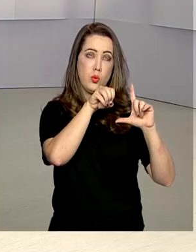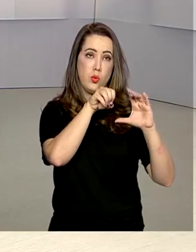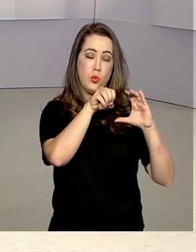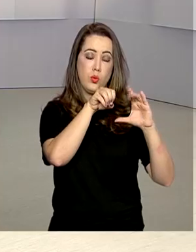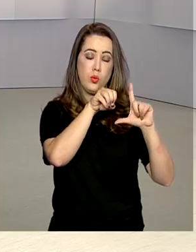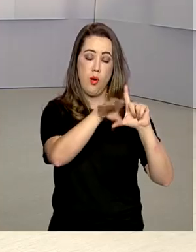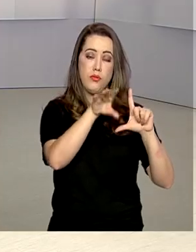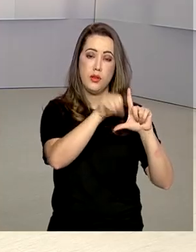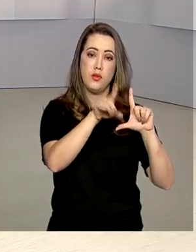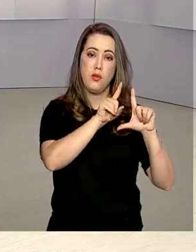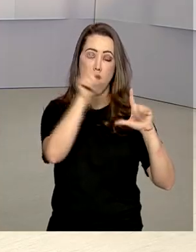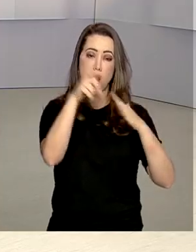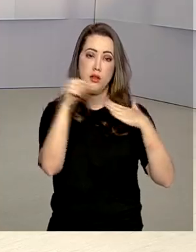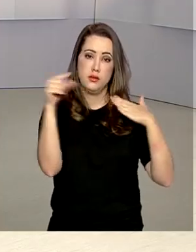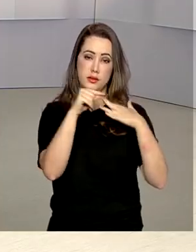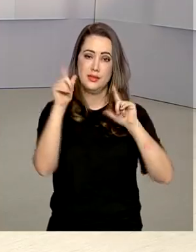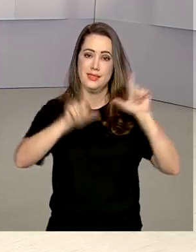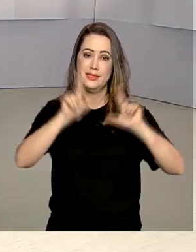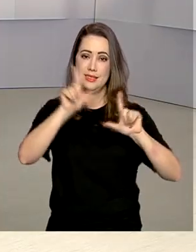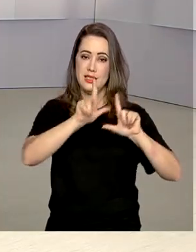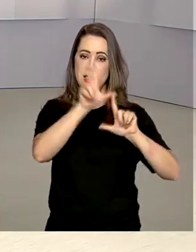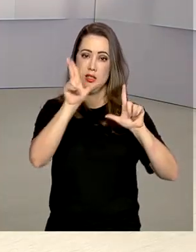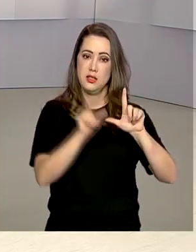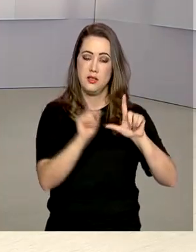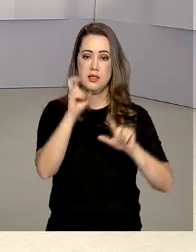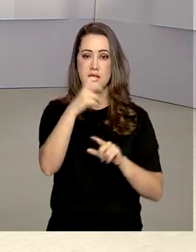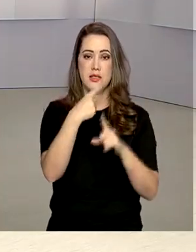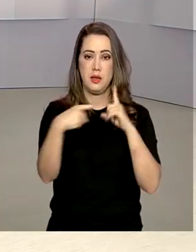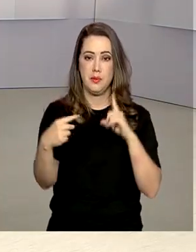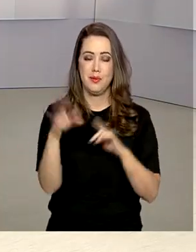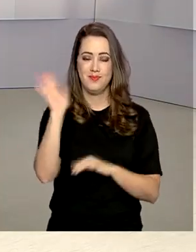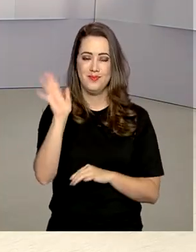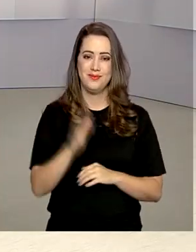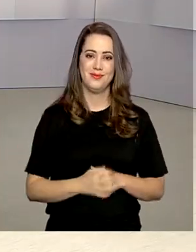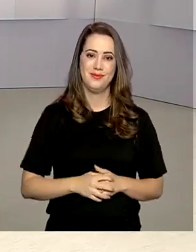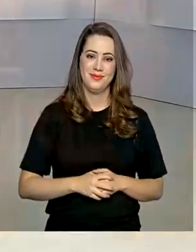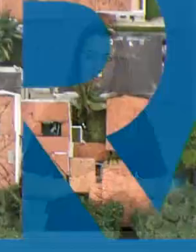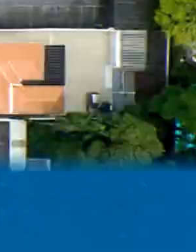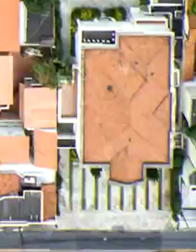Planalto aqui pela TV Brasil. Será logo mais às 5h30 da tarde. Até já!